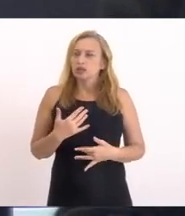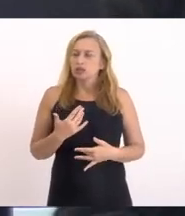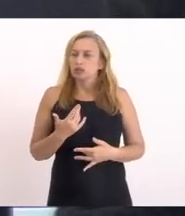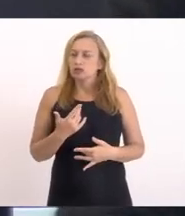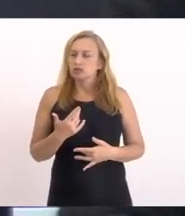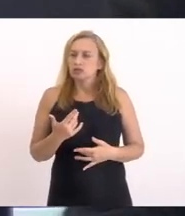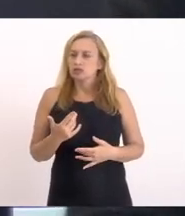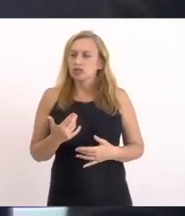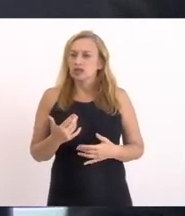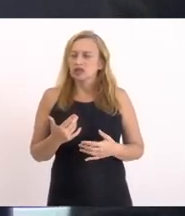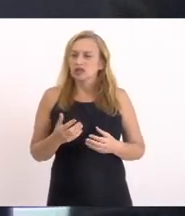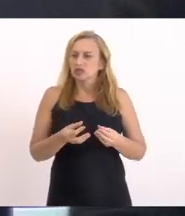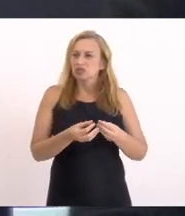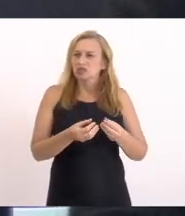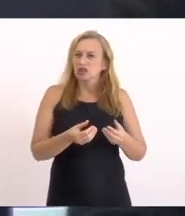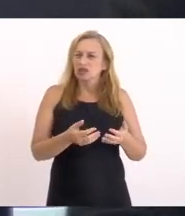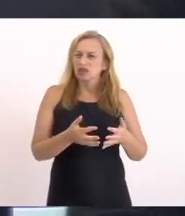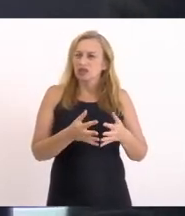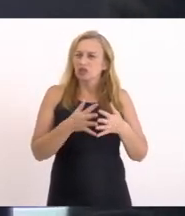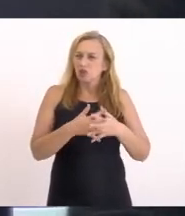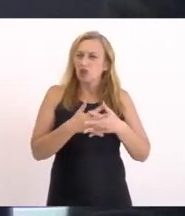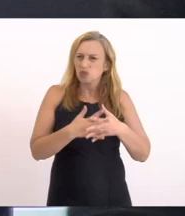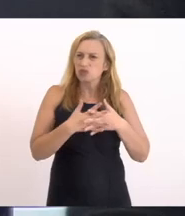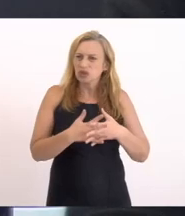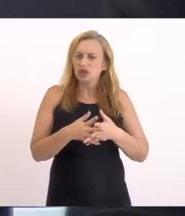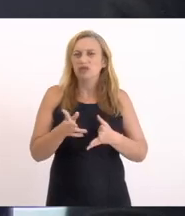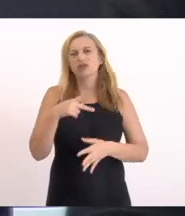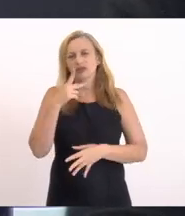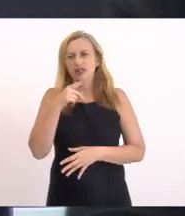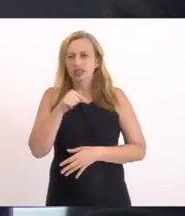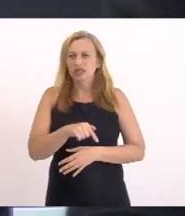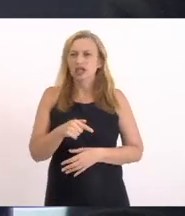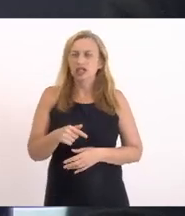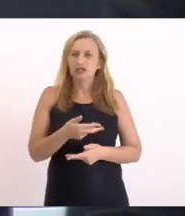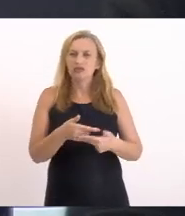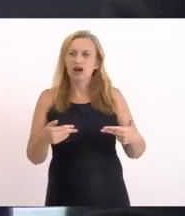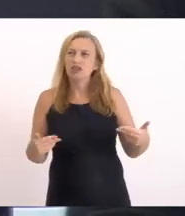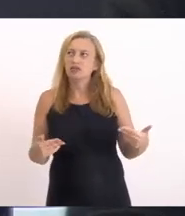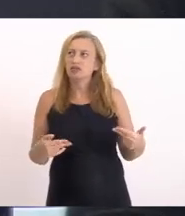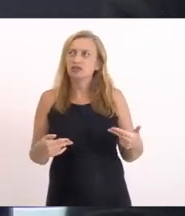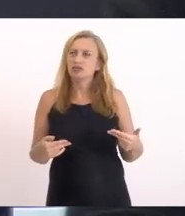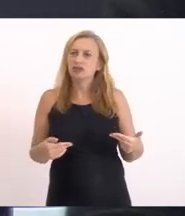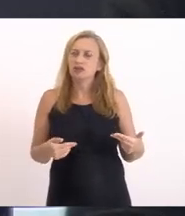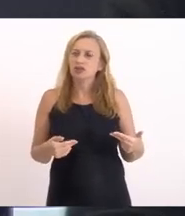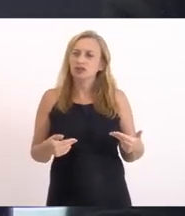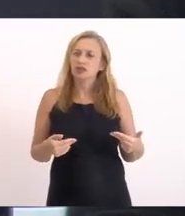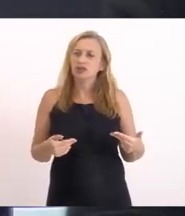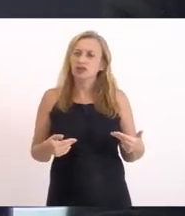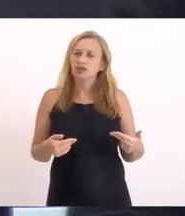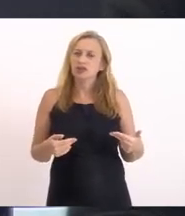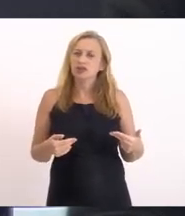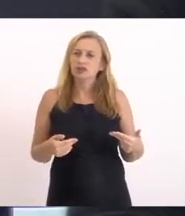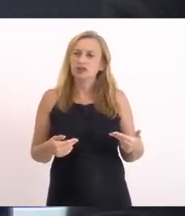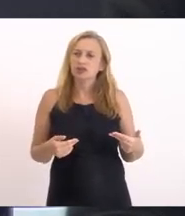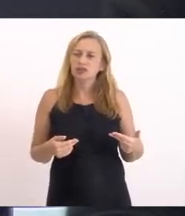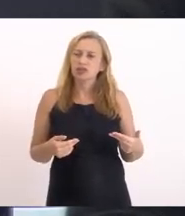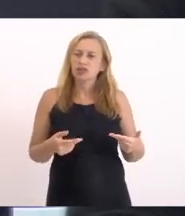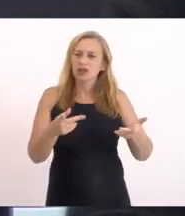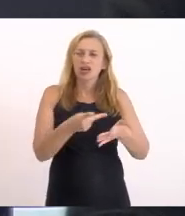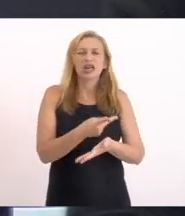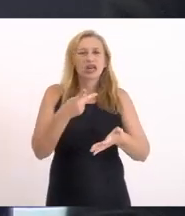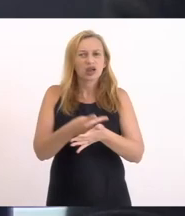Tanta burocracia Como a gente vem Falando aqui Que eu acho Que é recorrente Tanto jogo De empurra Empurra